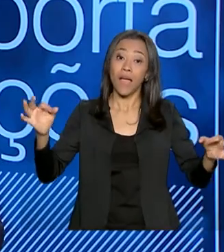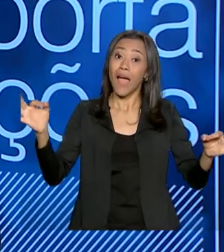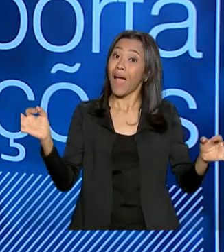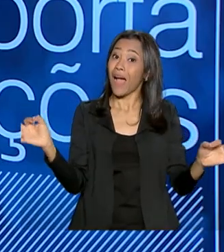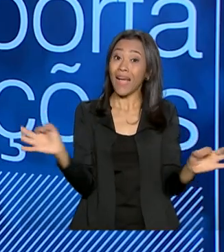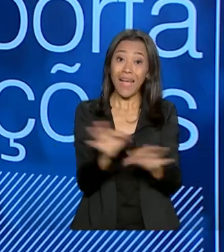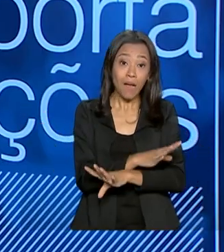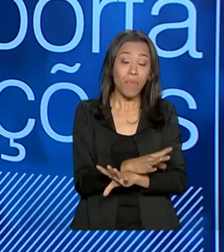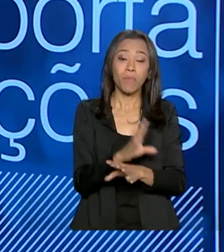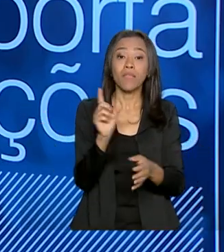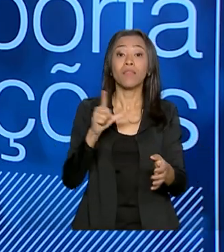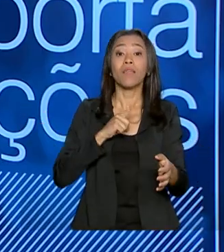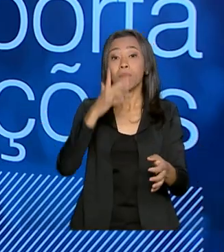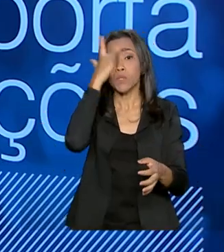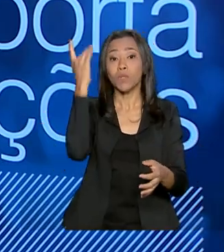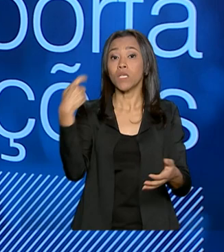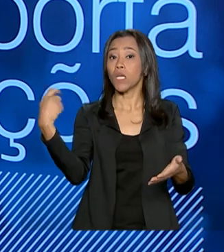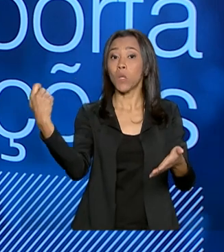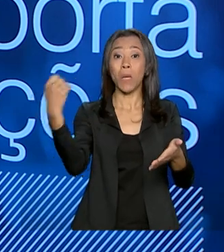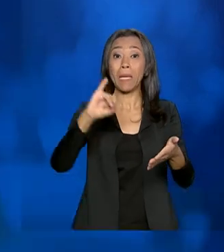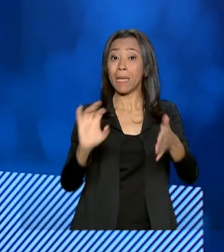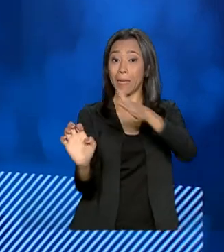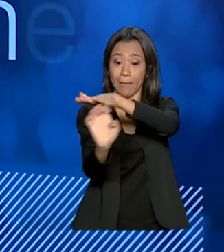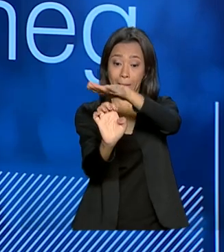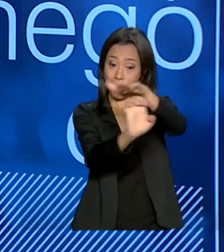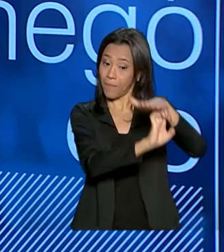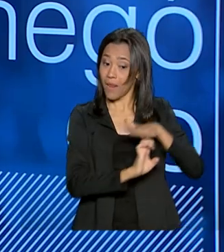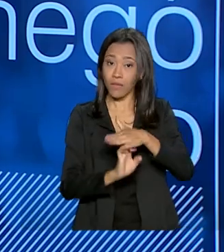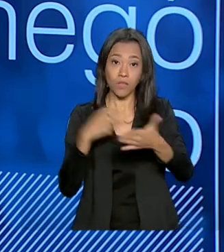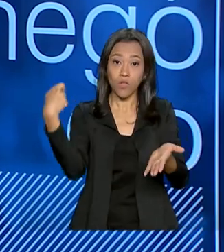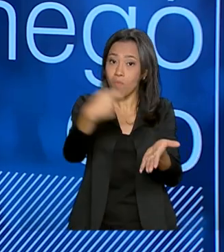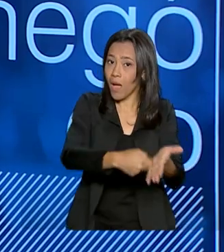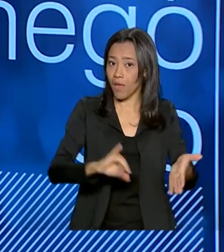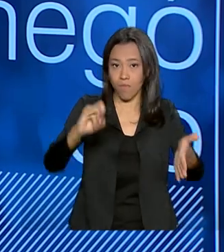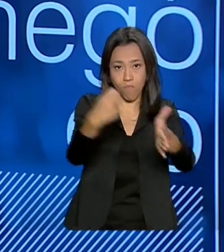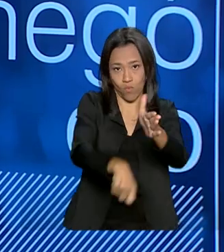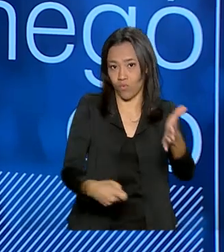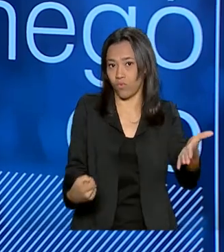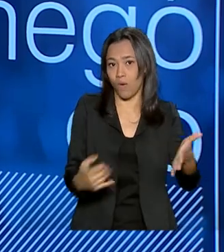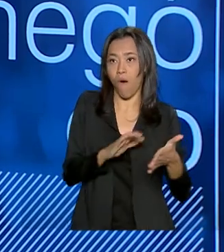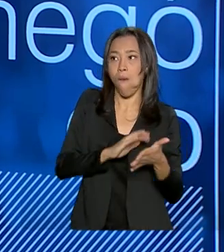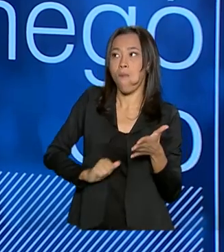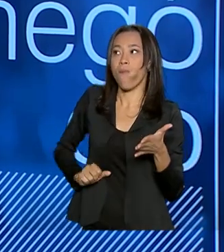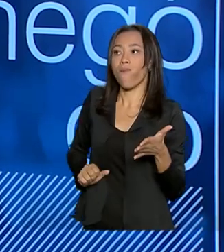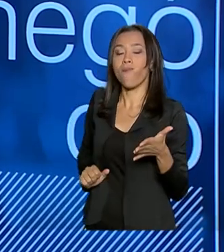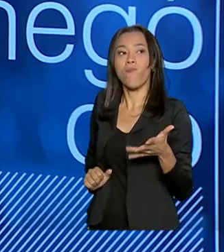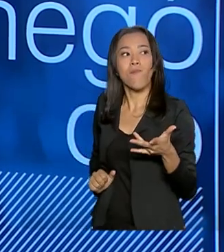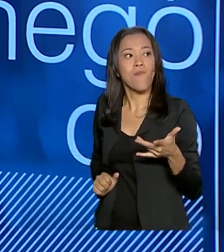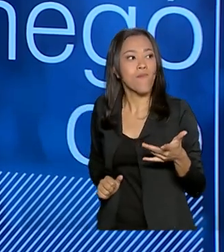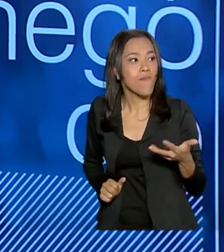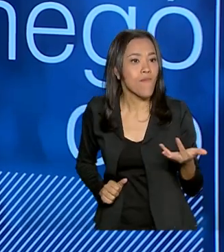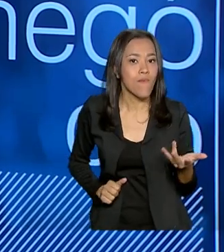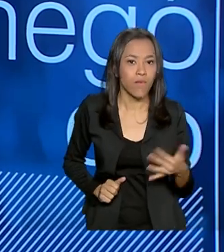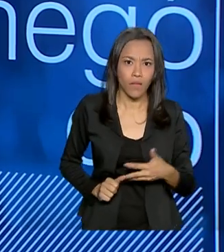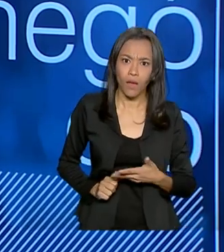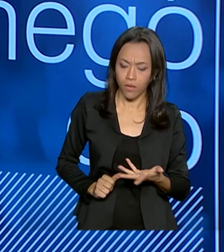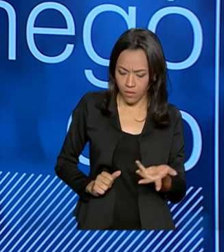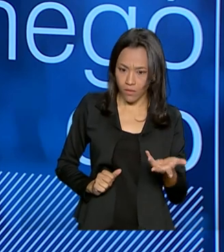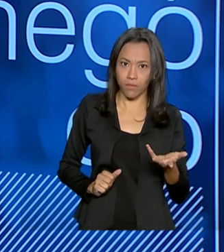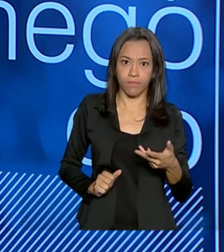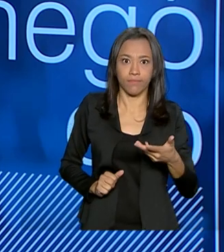Porque existe uma sonegação enorme dos impostos. Porque a carga elevada é aquela velha história. Você acaba matando a galinha dos ovos de ouro.